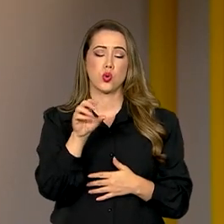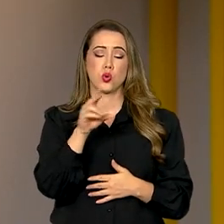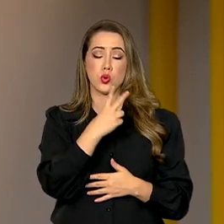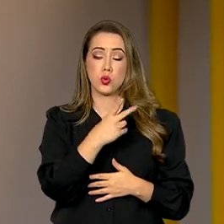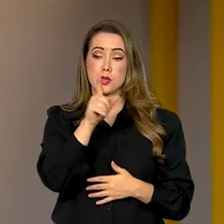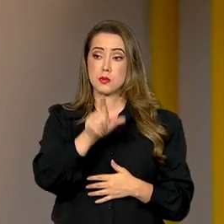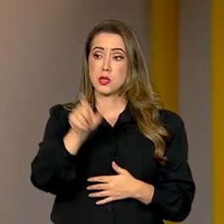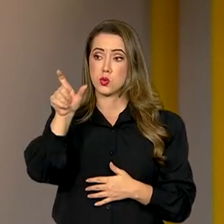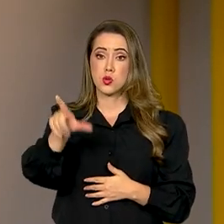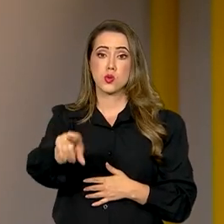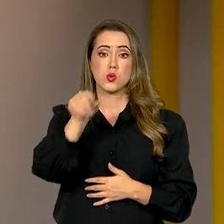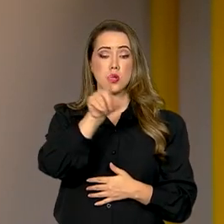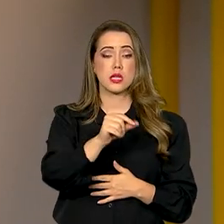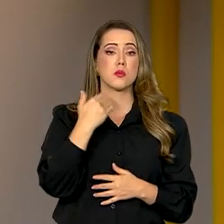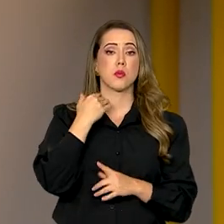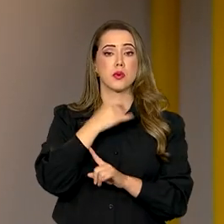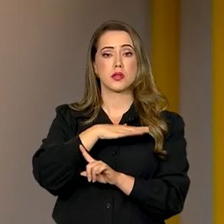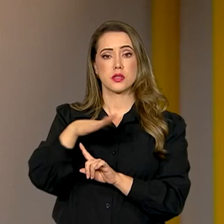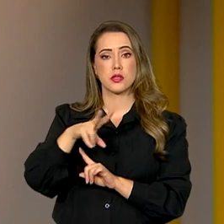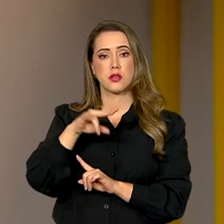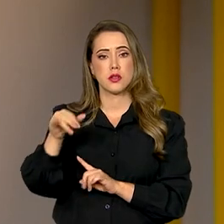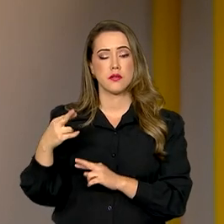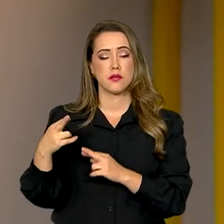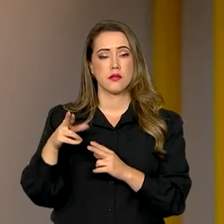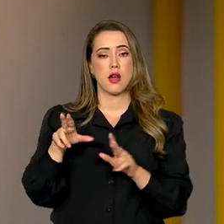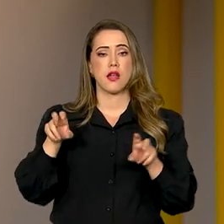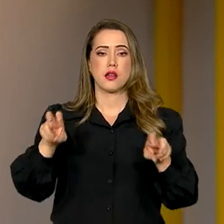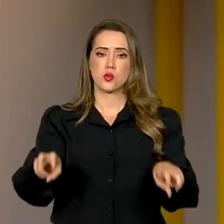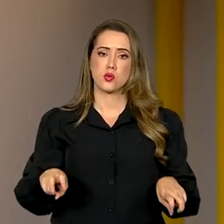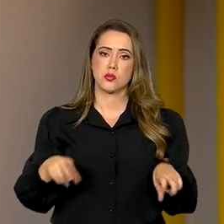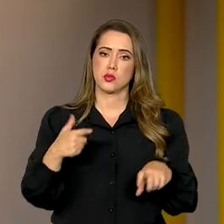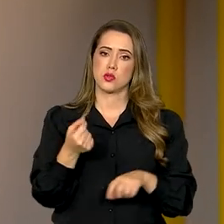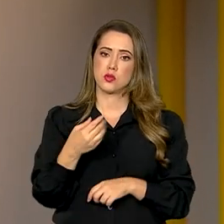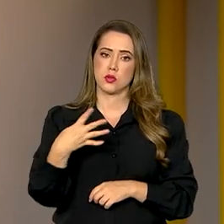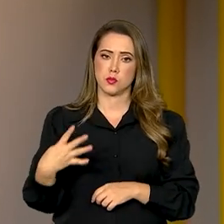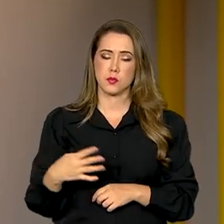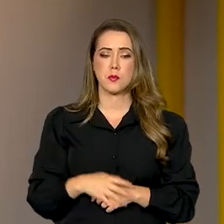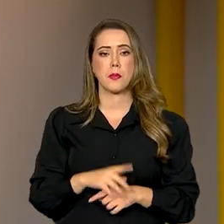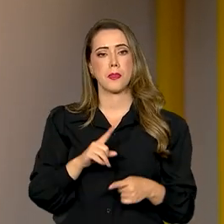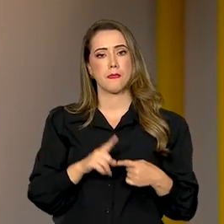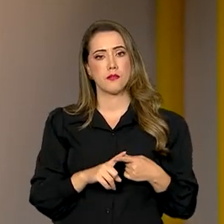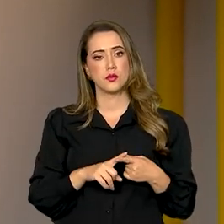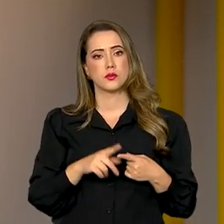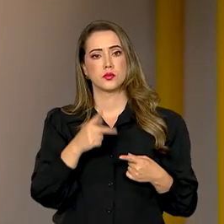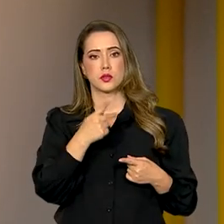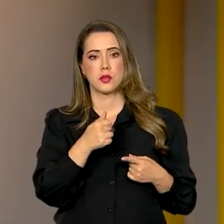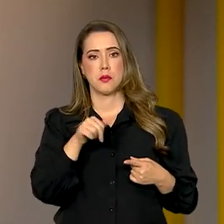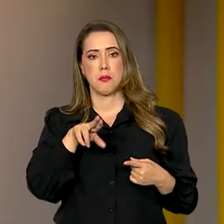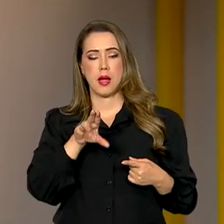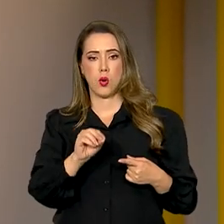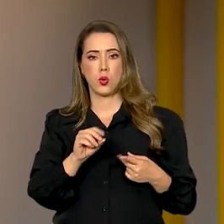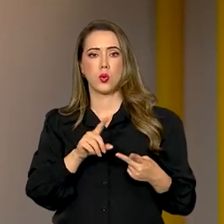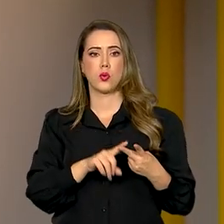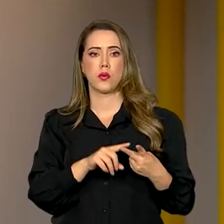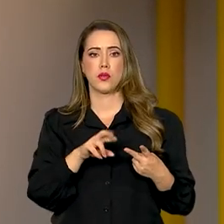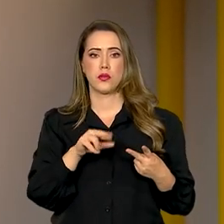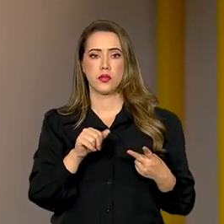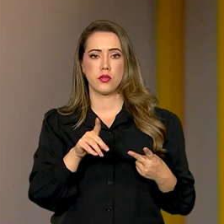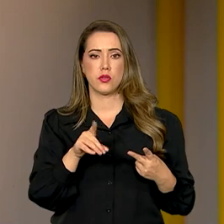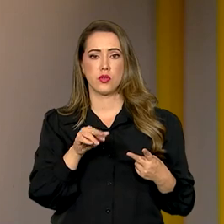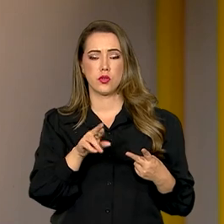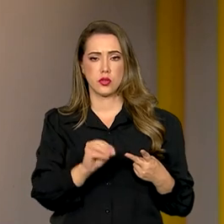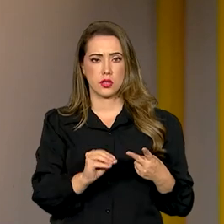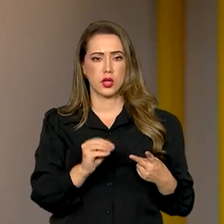cargos em 1º de janeiro de 2024. Paulo Piquetti e Rodrigo Alves Teixeira foram